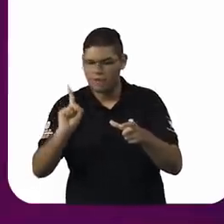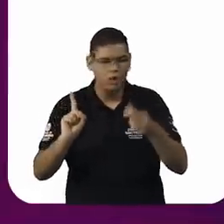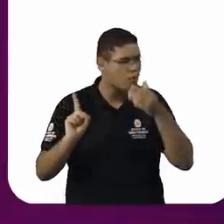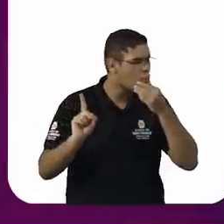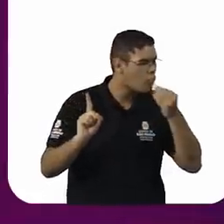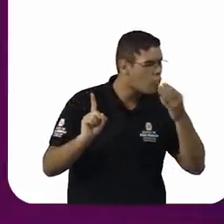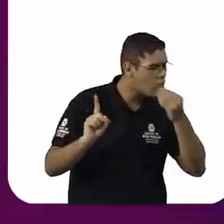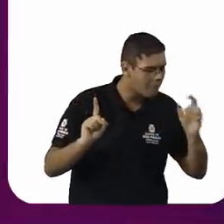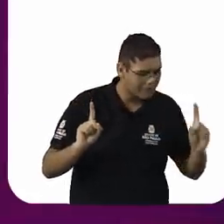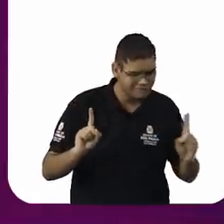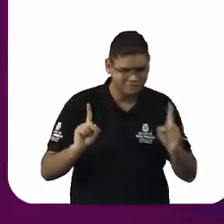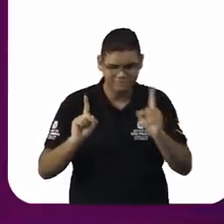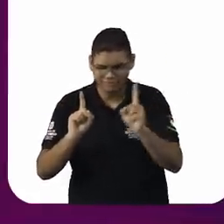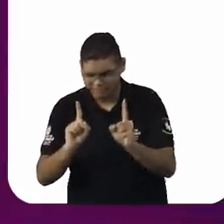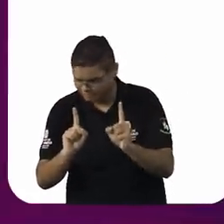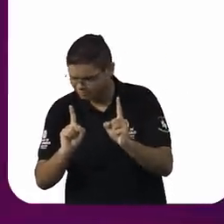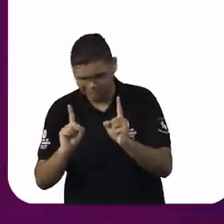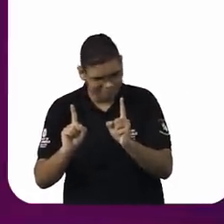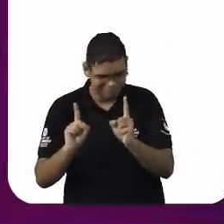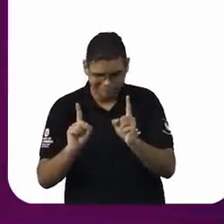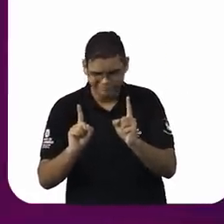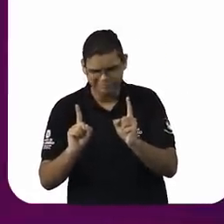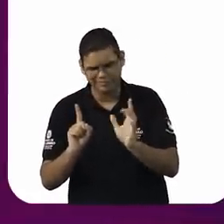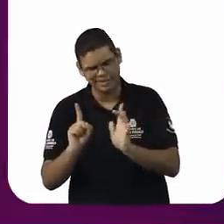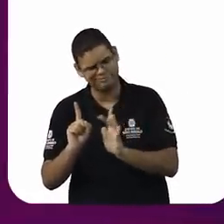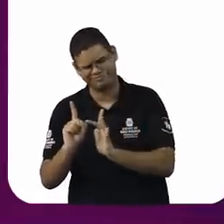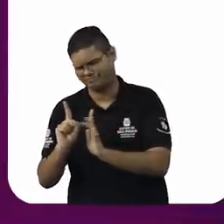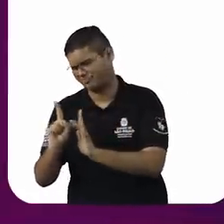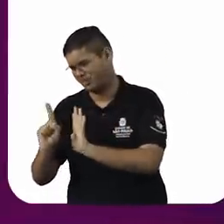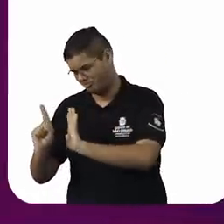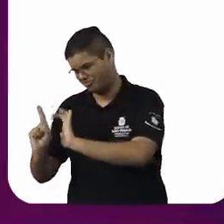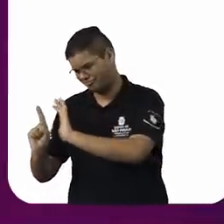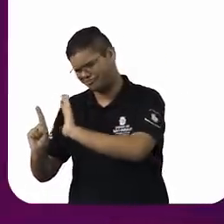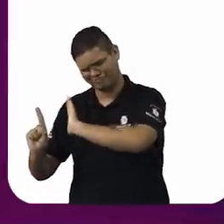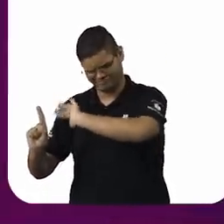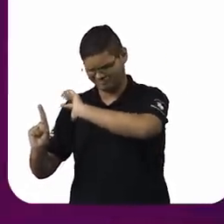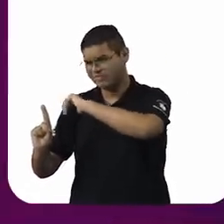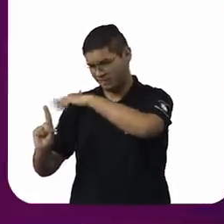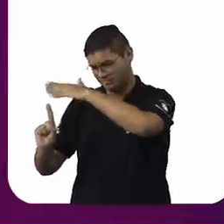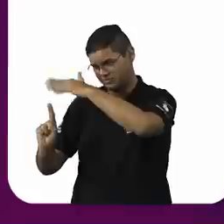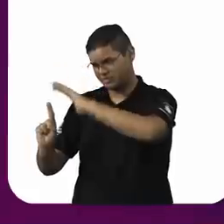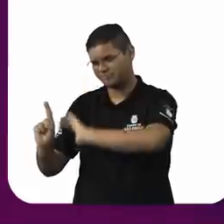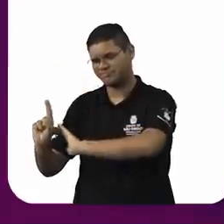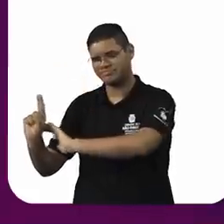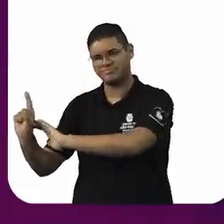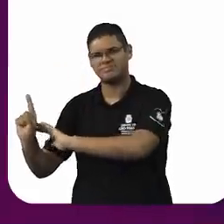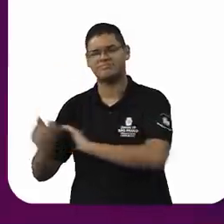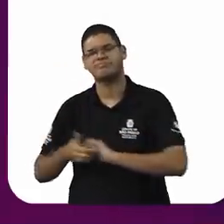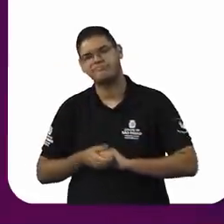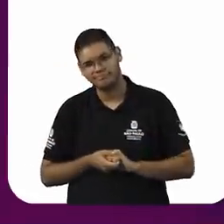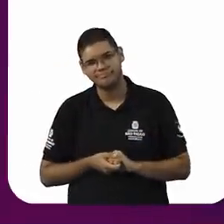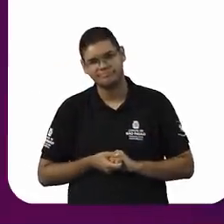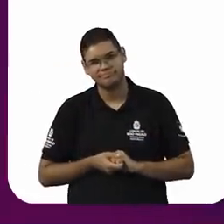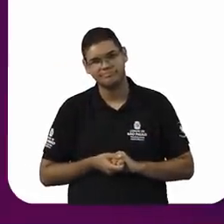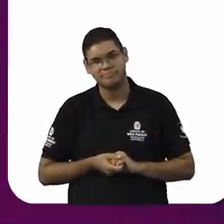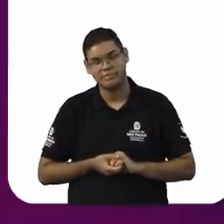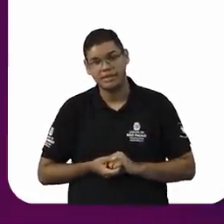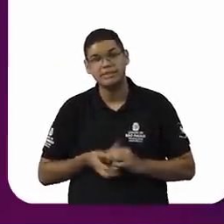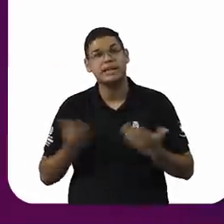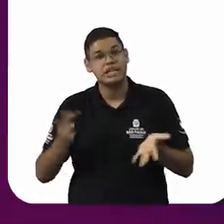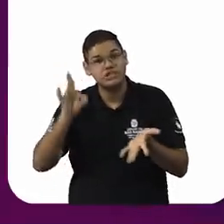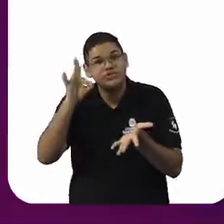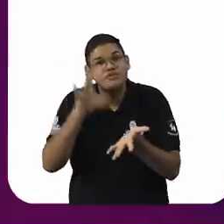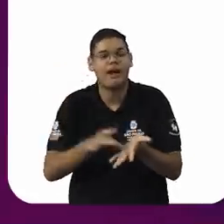filtro do bom senso. Será que se faz necessário eu fazer essa fala? Será que, de fato, a minha colega não tem capacidade